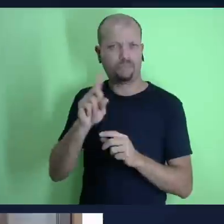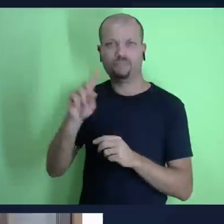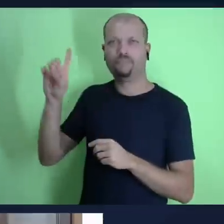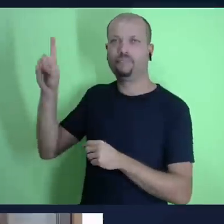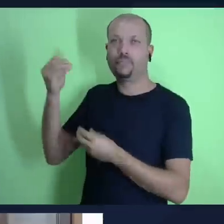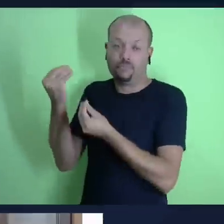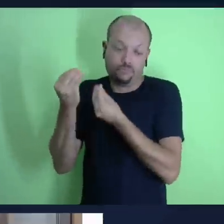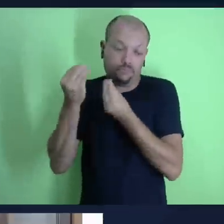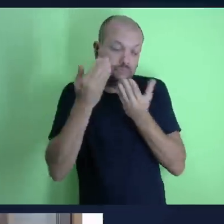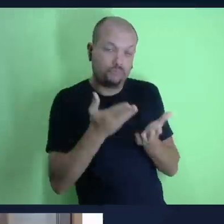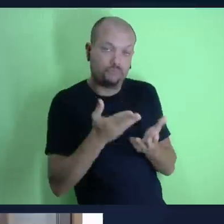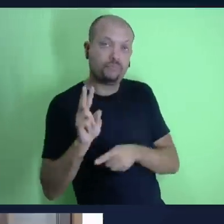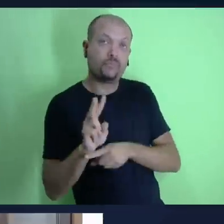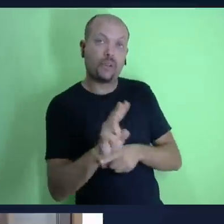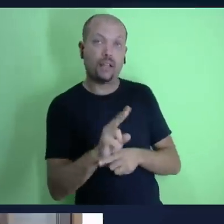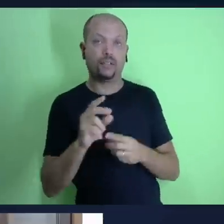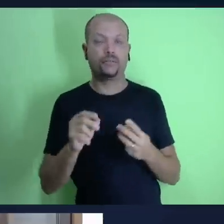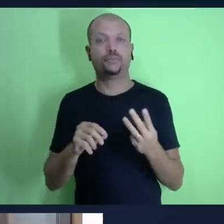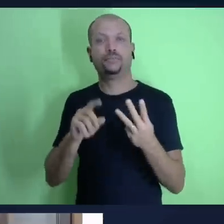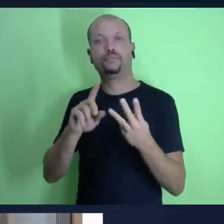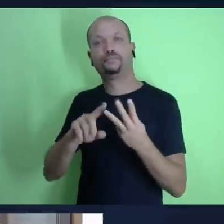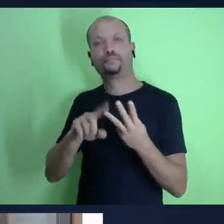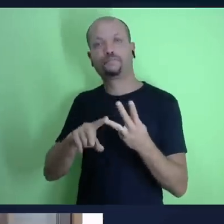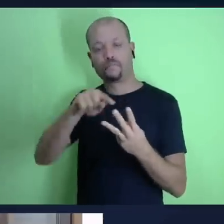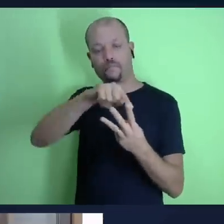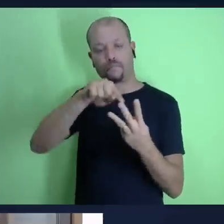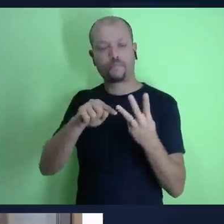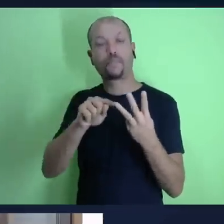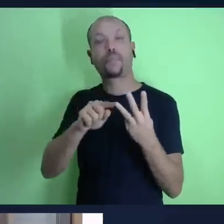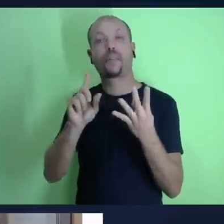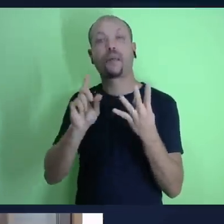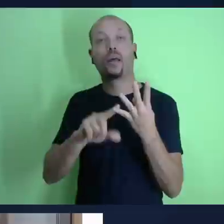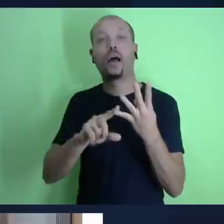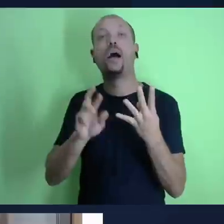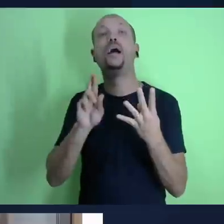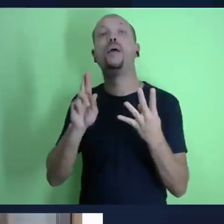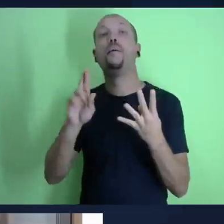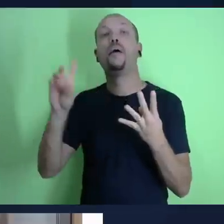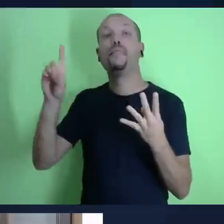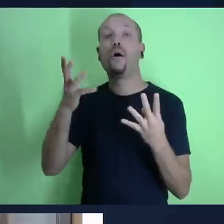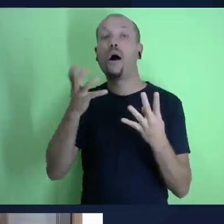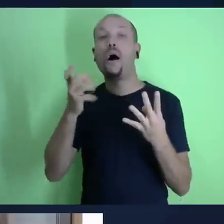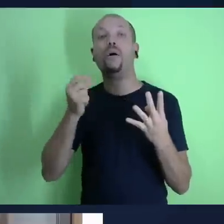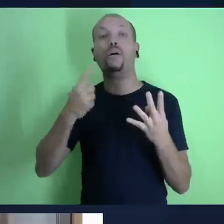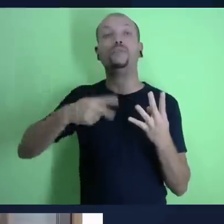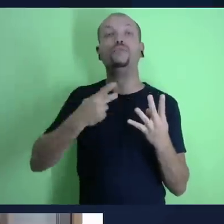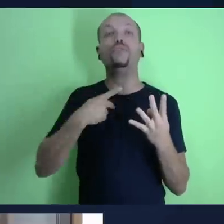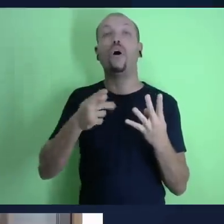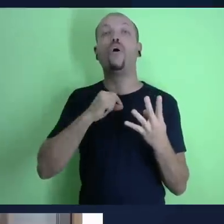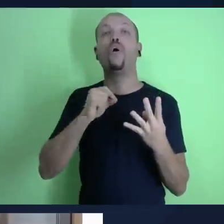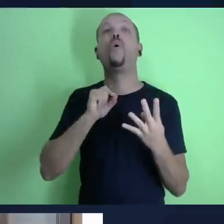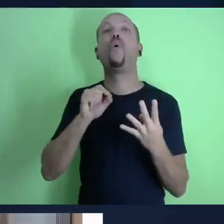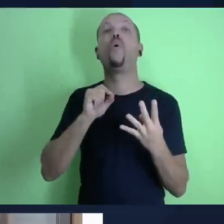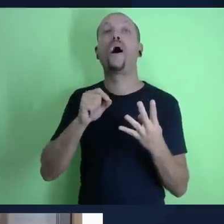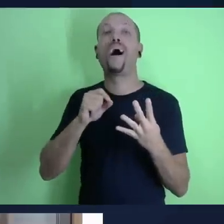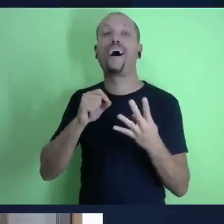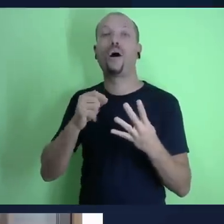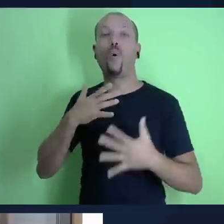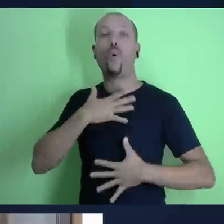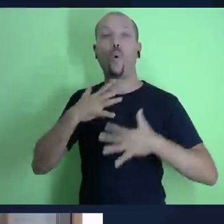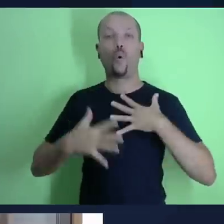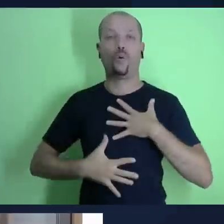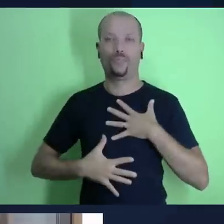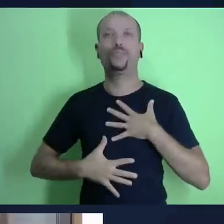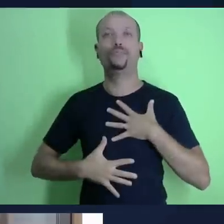ser que é o templo do espírito santo então iremos abordar essas áreas também da vida aqui no nosso estudo